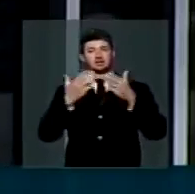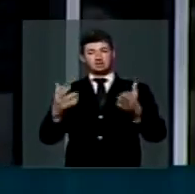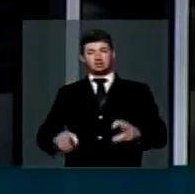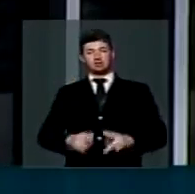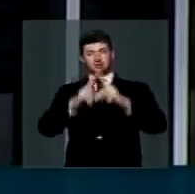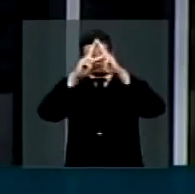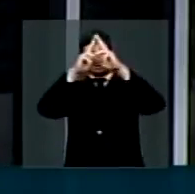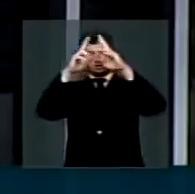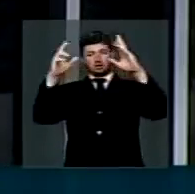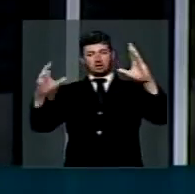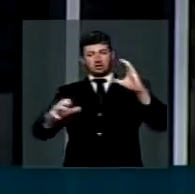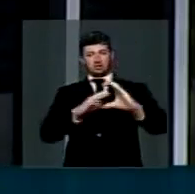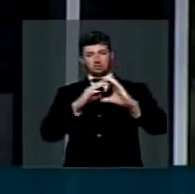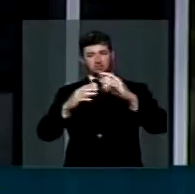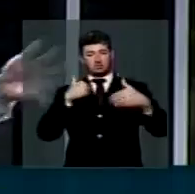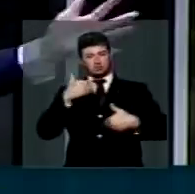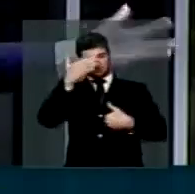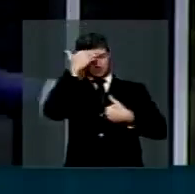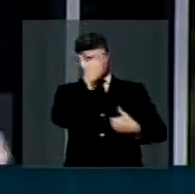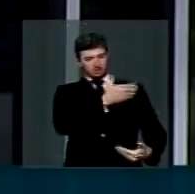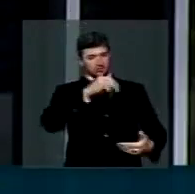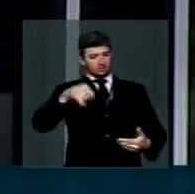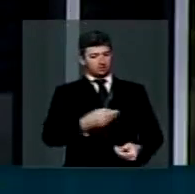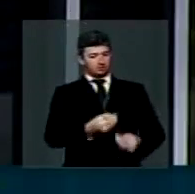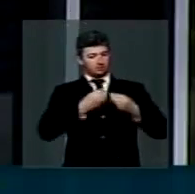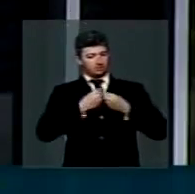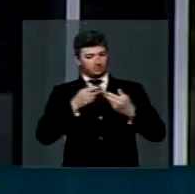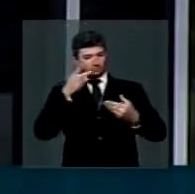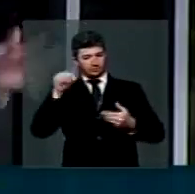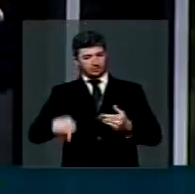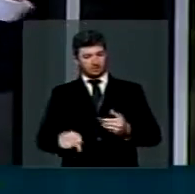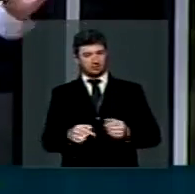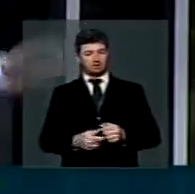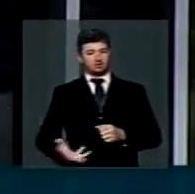telecomunicações. Eu agradeço esta oportunidade.